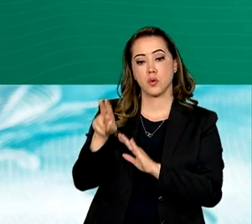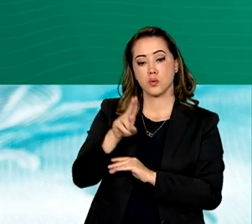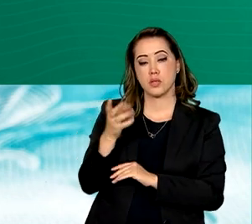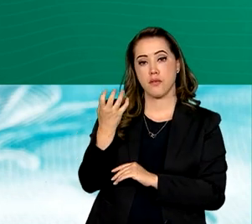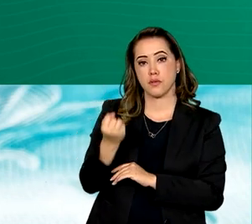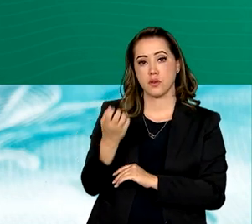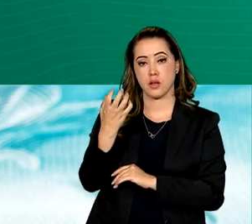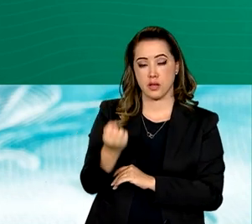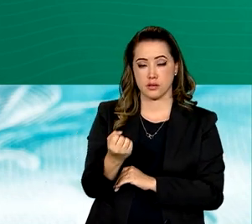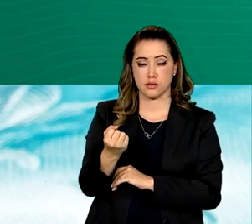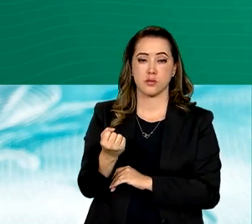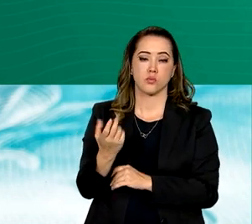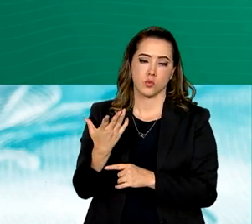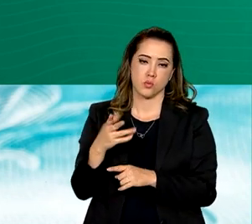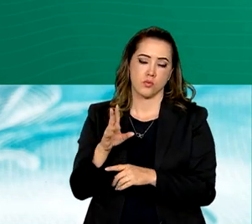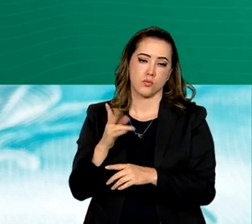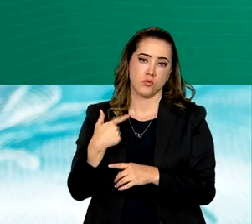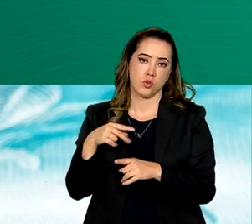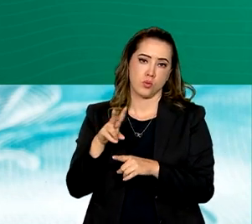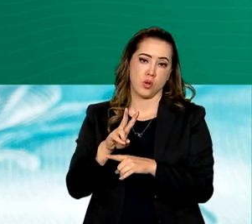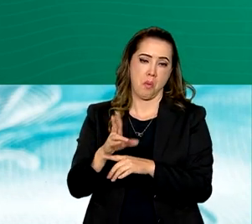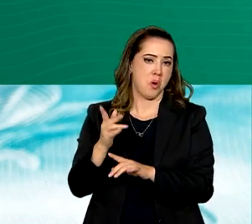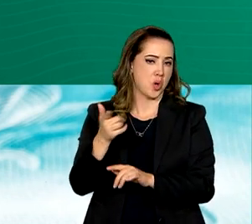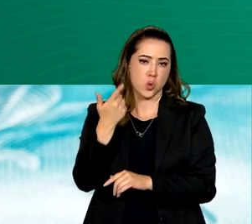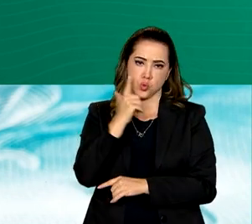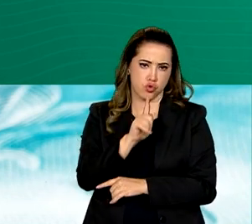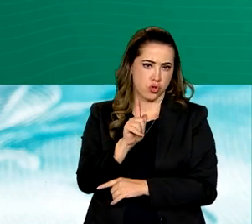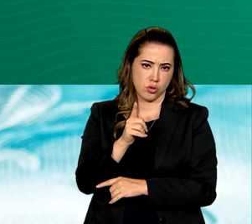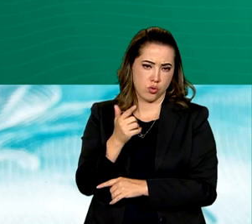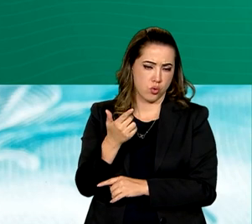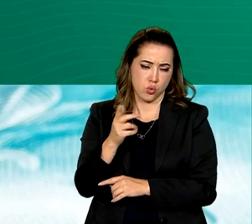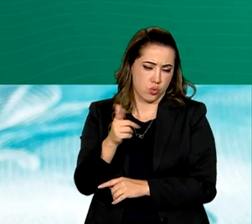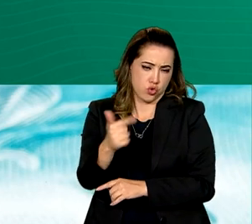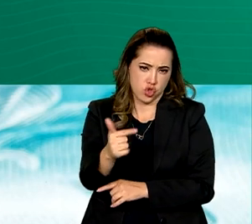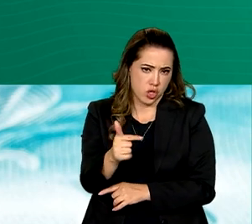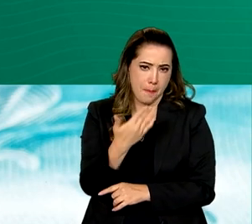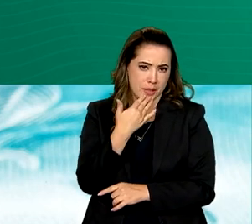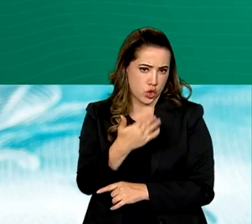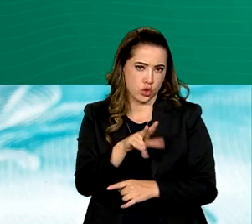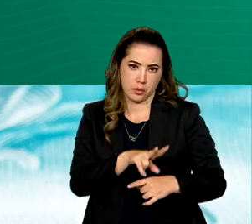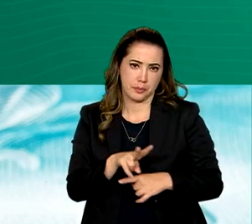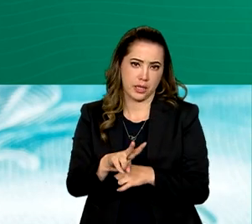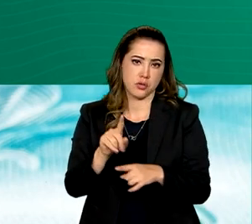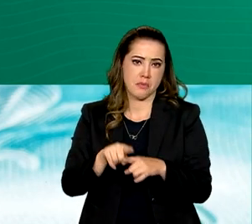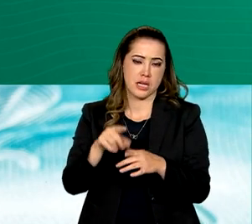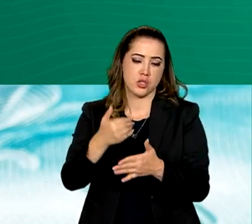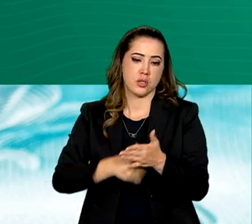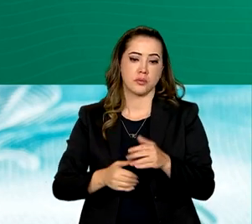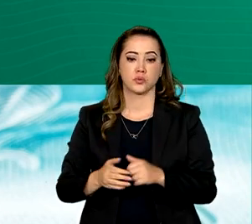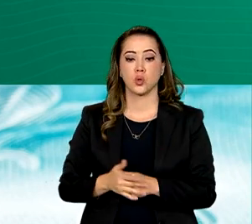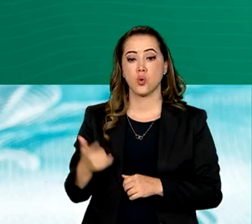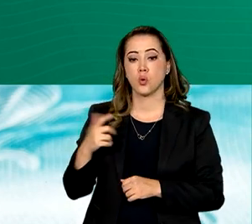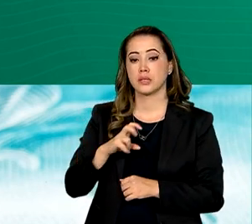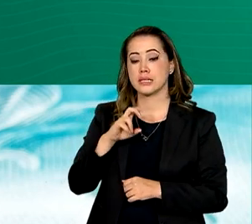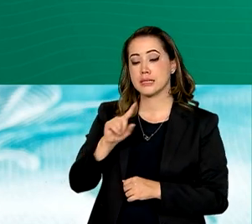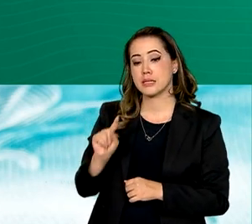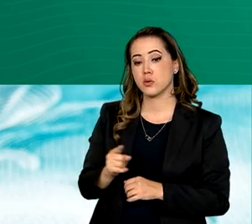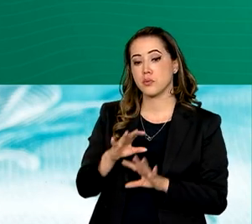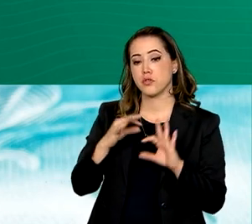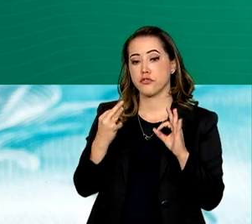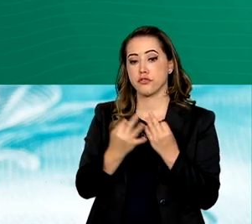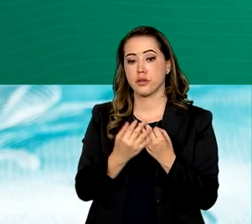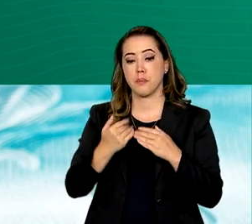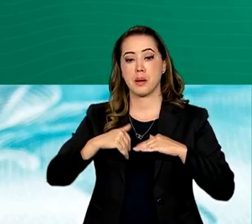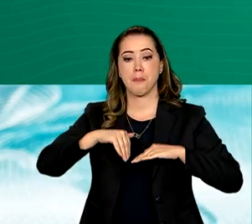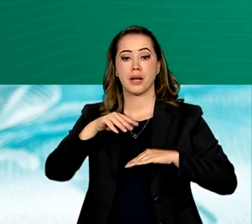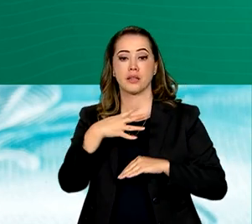sequer haviam contratado o empréstimo. Outras 5 mil famílias contrataram o consignado acima do limite de